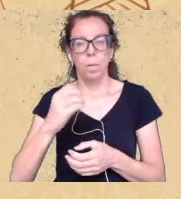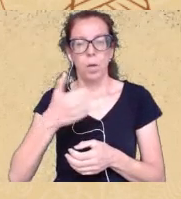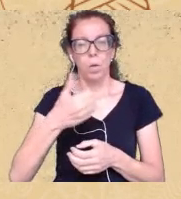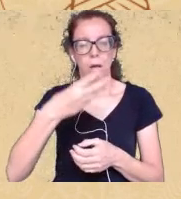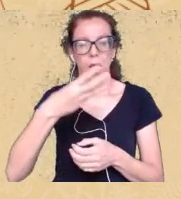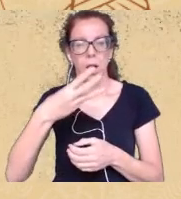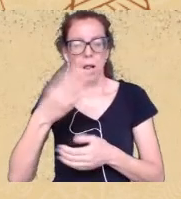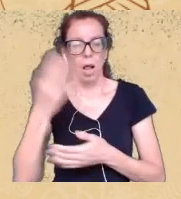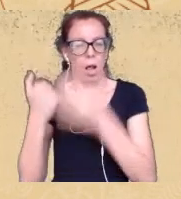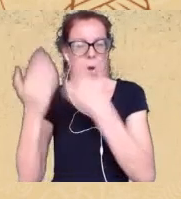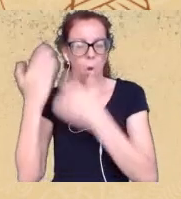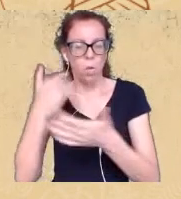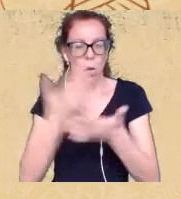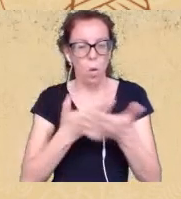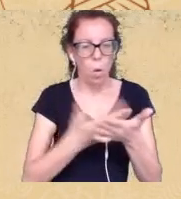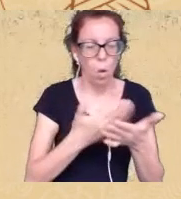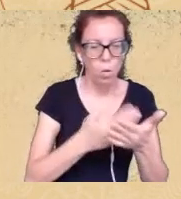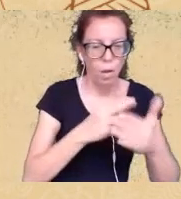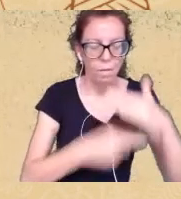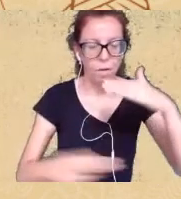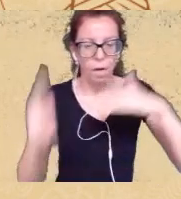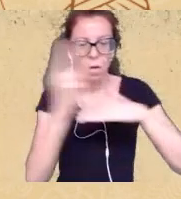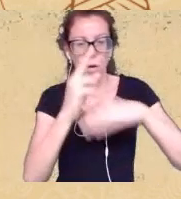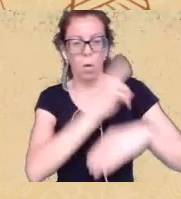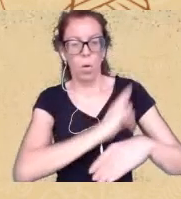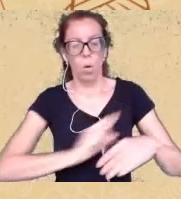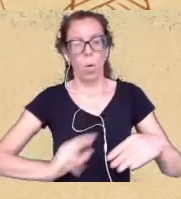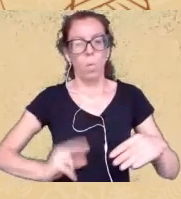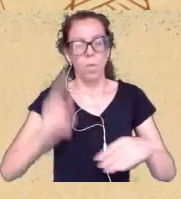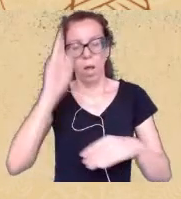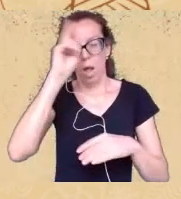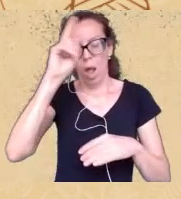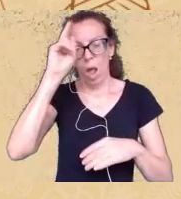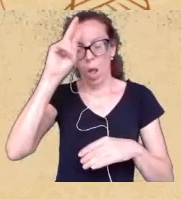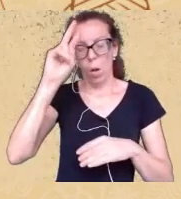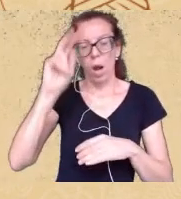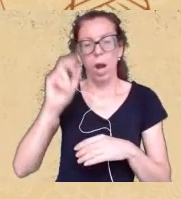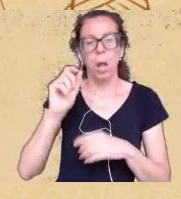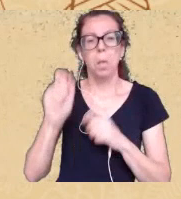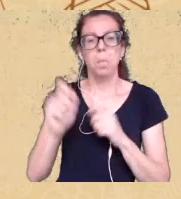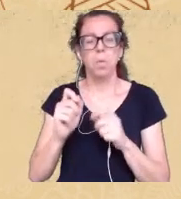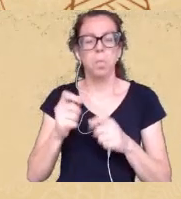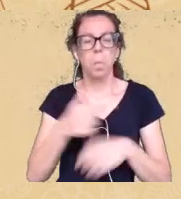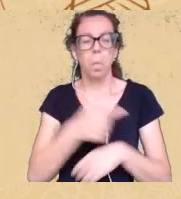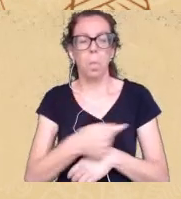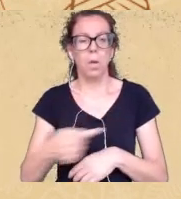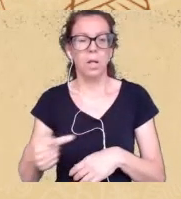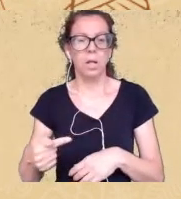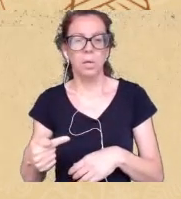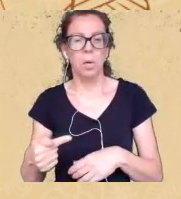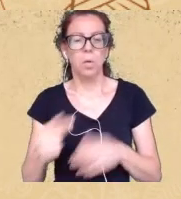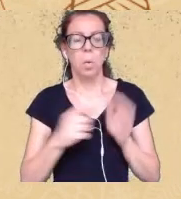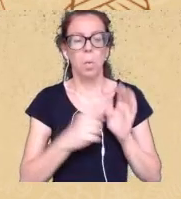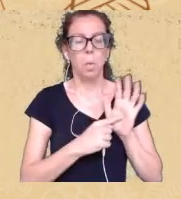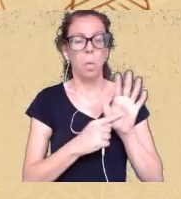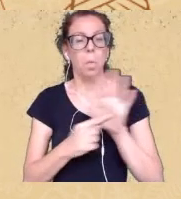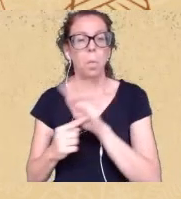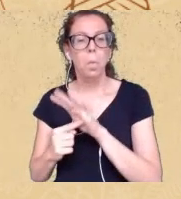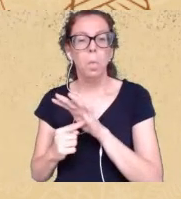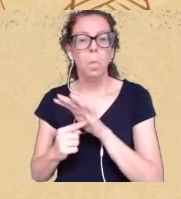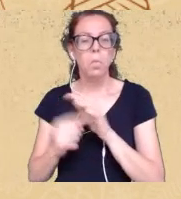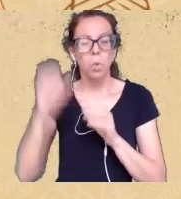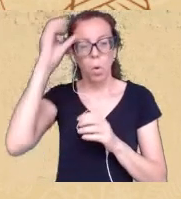me recordo de uma situação que estava havendo por uma semana uma mostragem de cultura e costumes